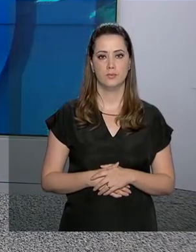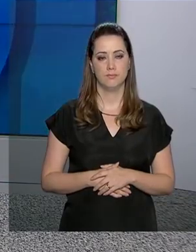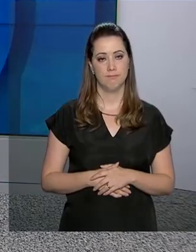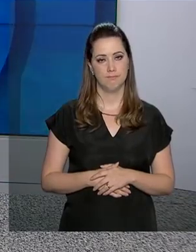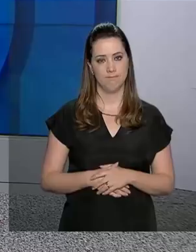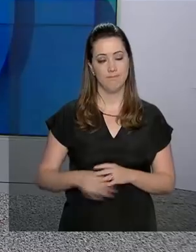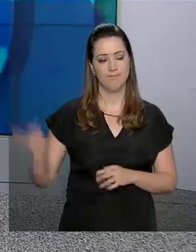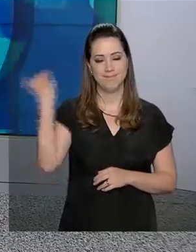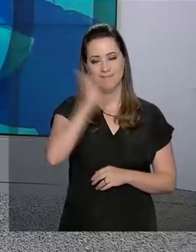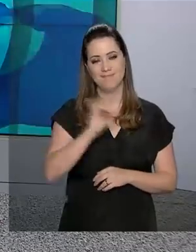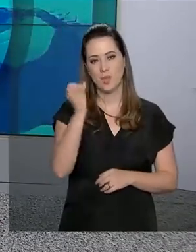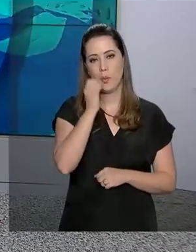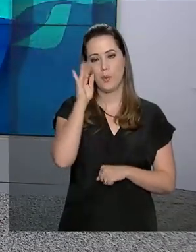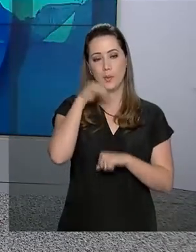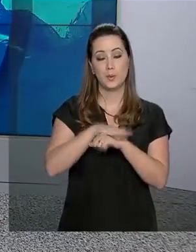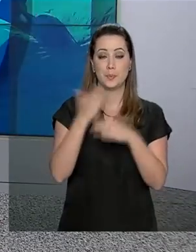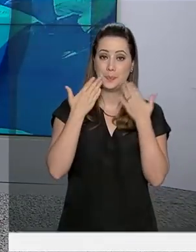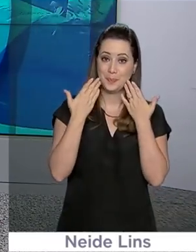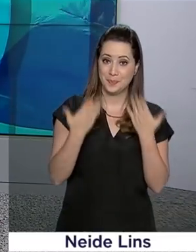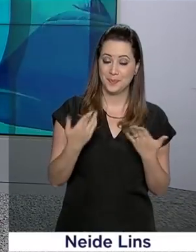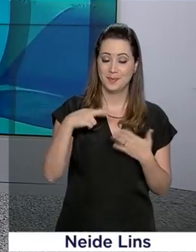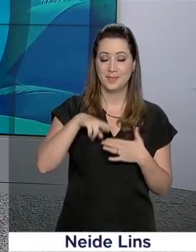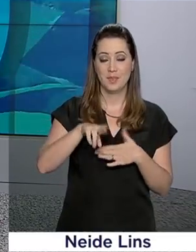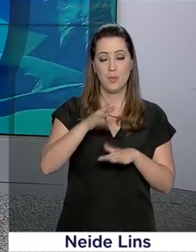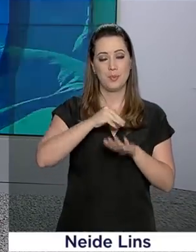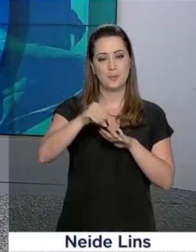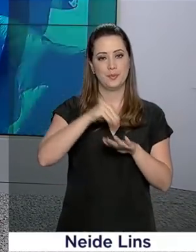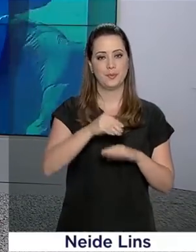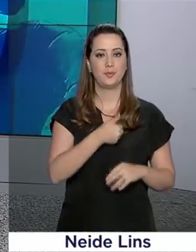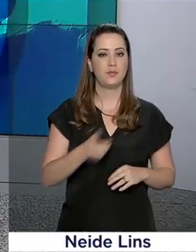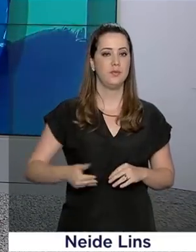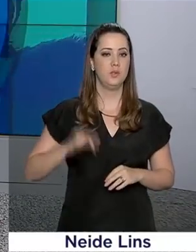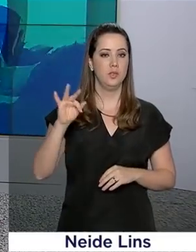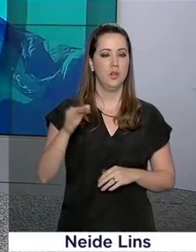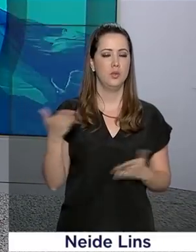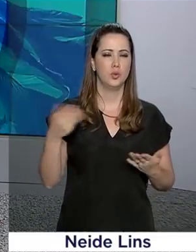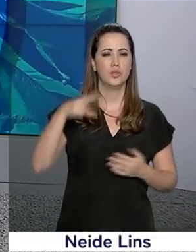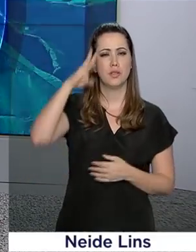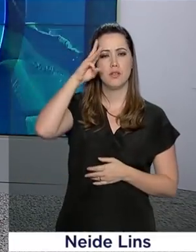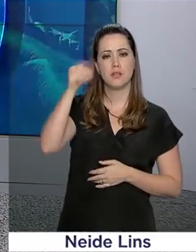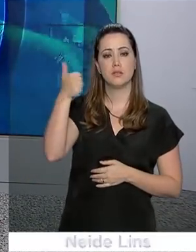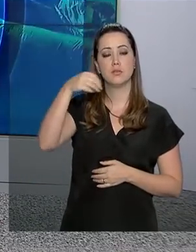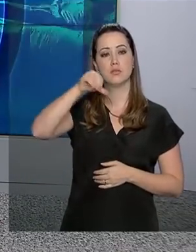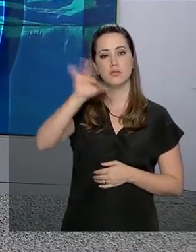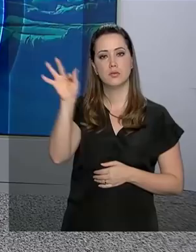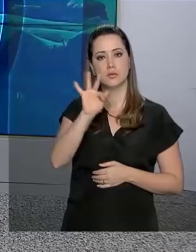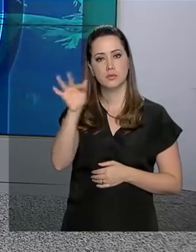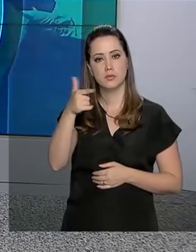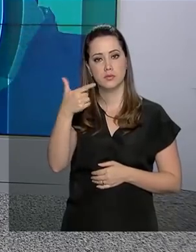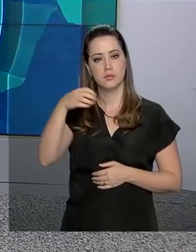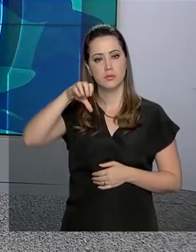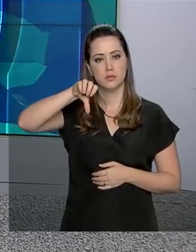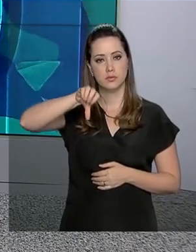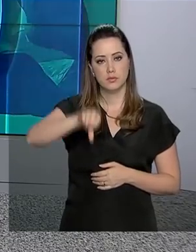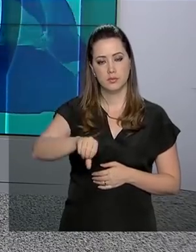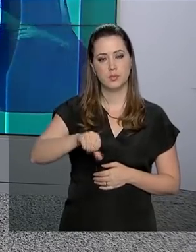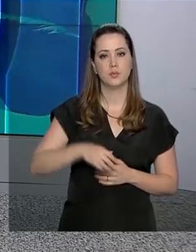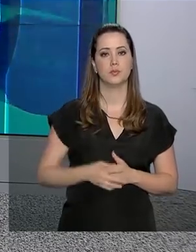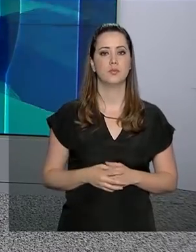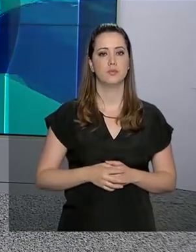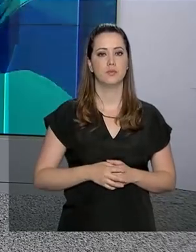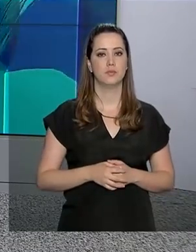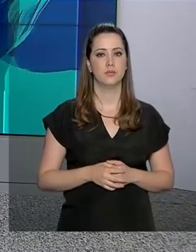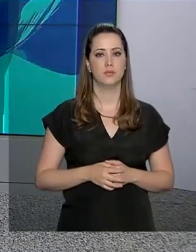Olá, boa noite. No ar as notícias do governo federal desta terça-feira, 19 de fevereiro de